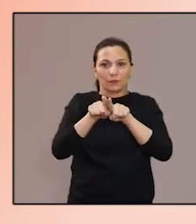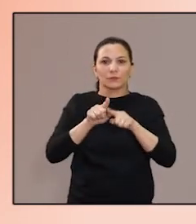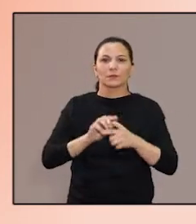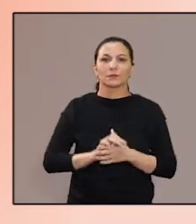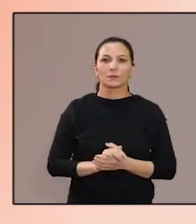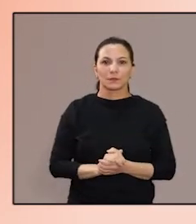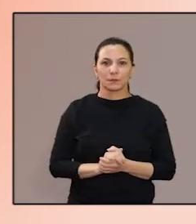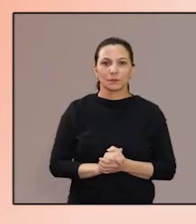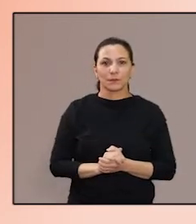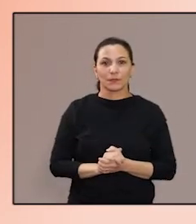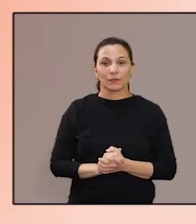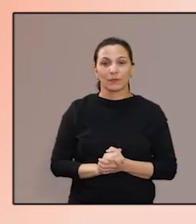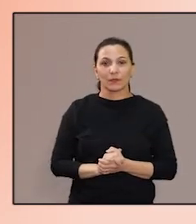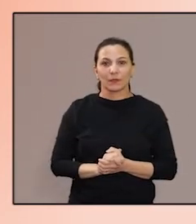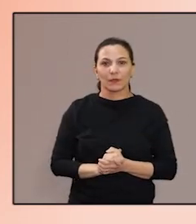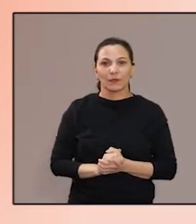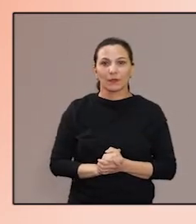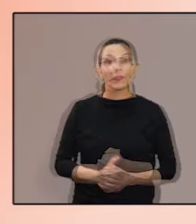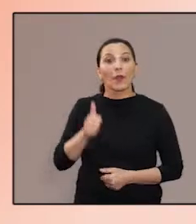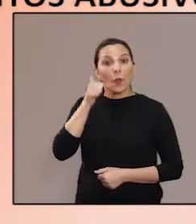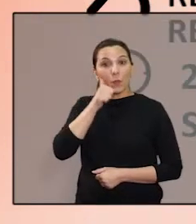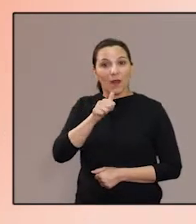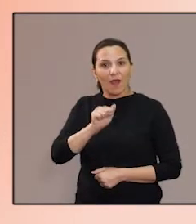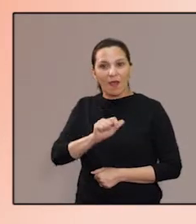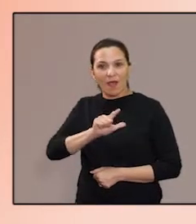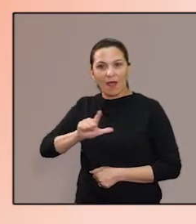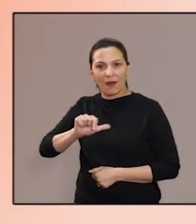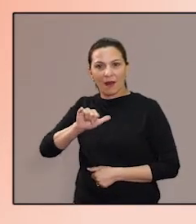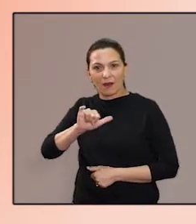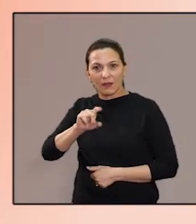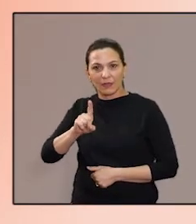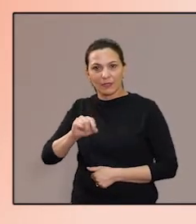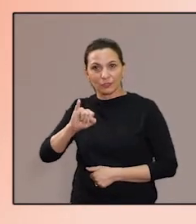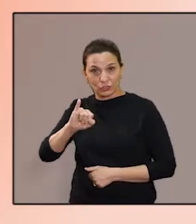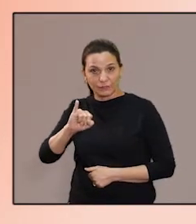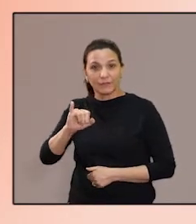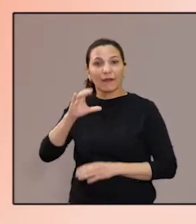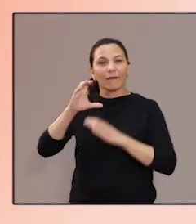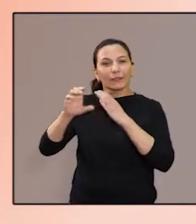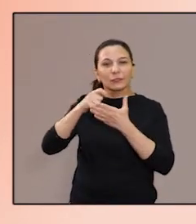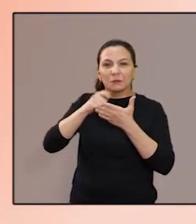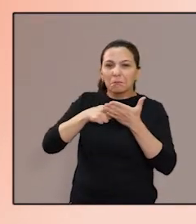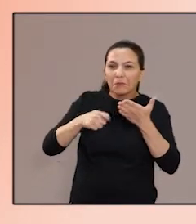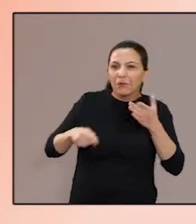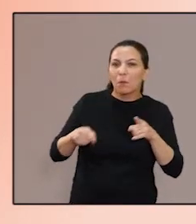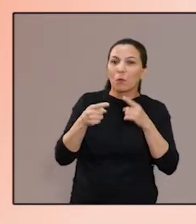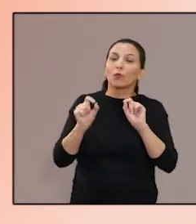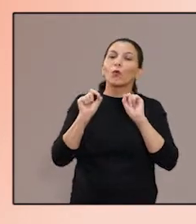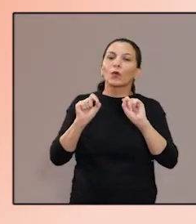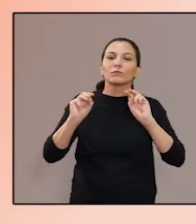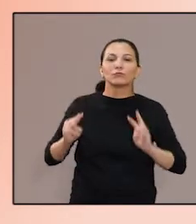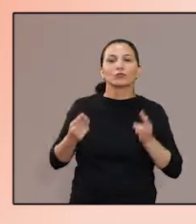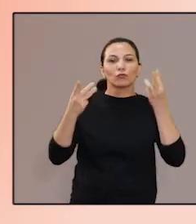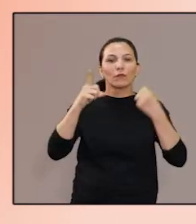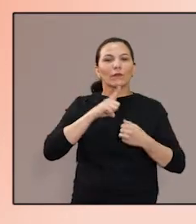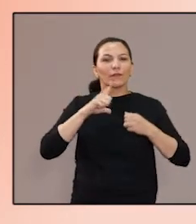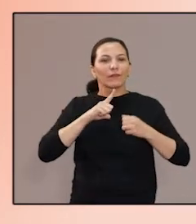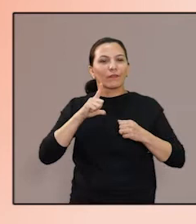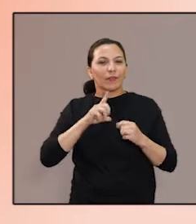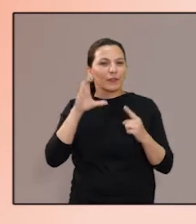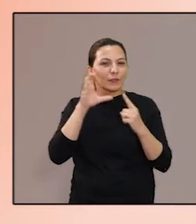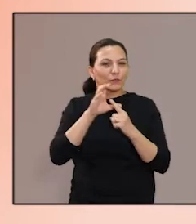abusivos e recomeços. A Lidy, cantora e compositora araraquarense,